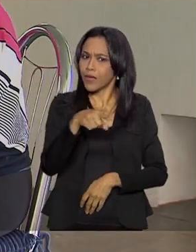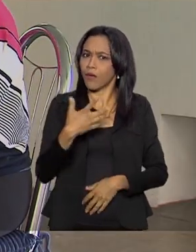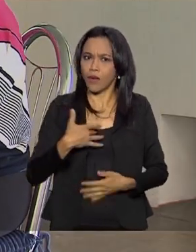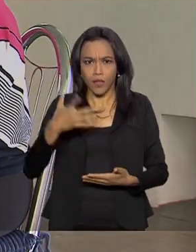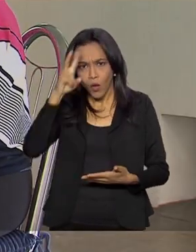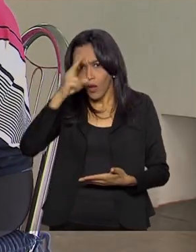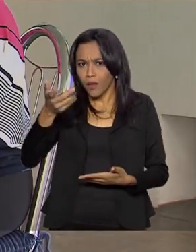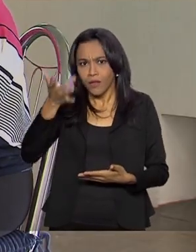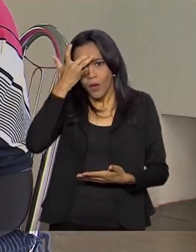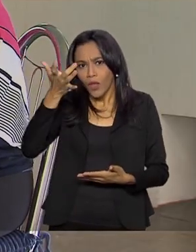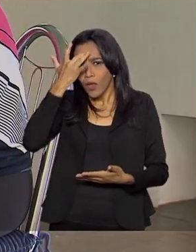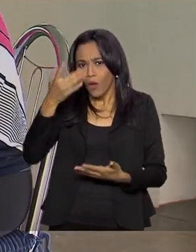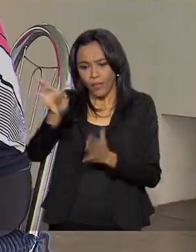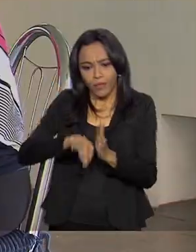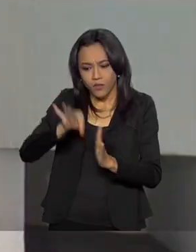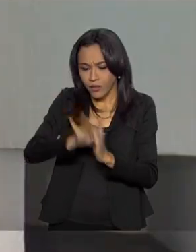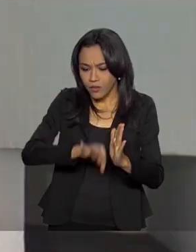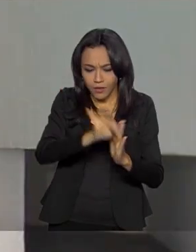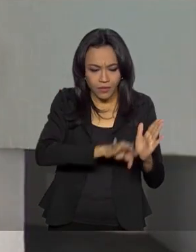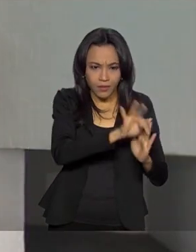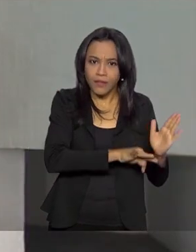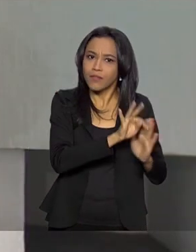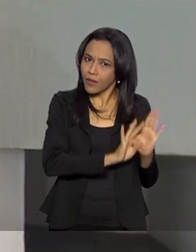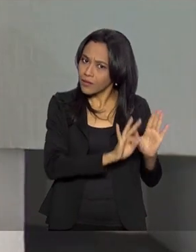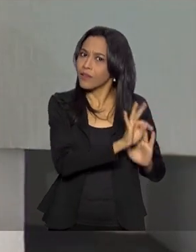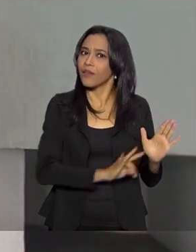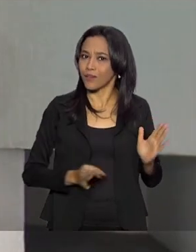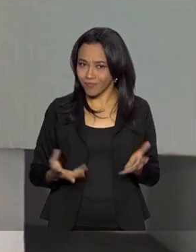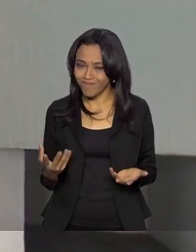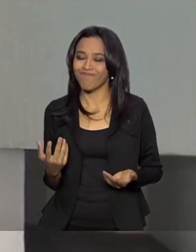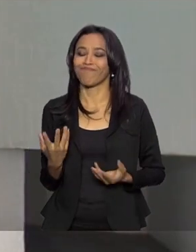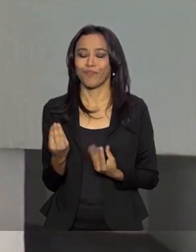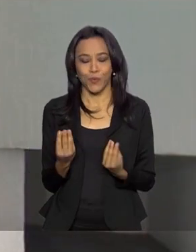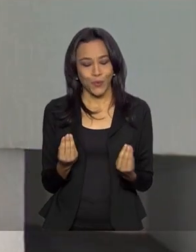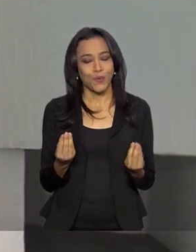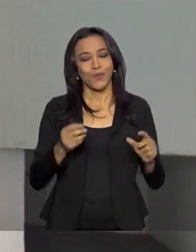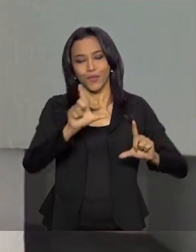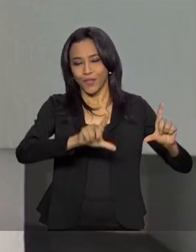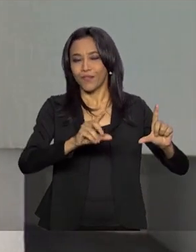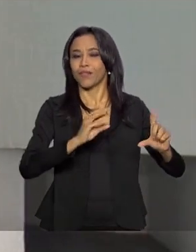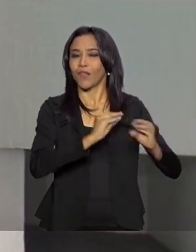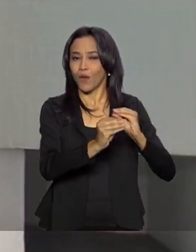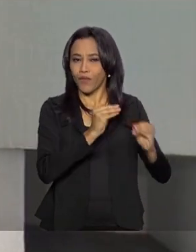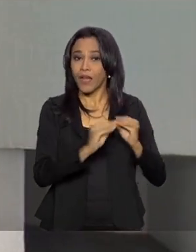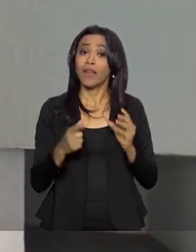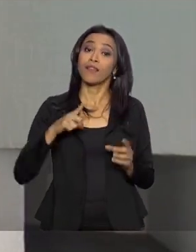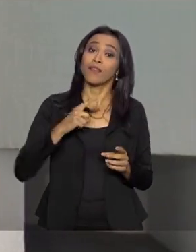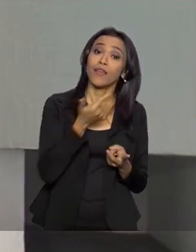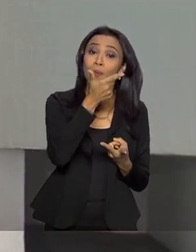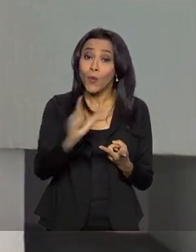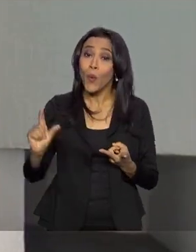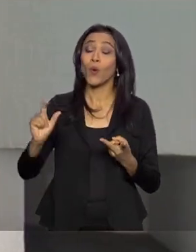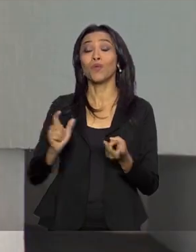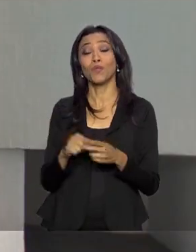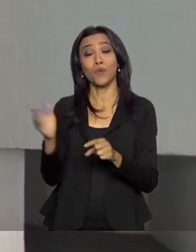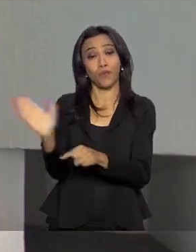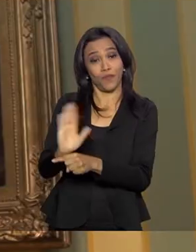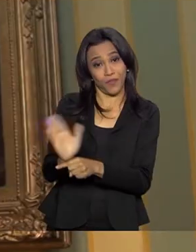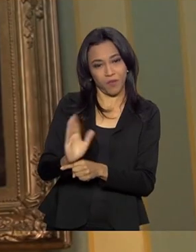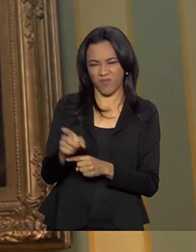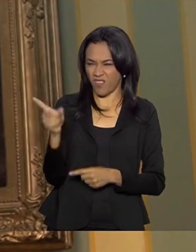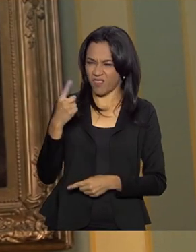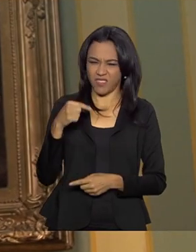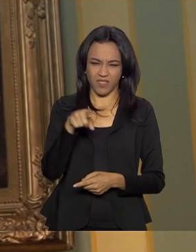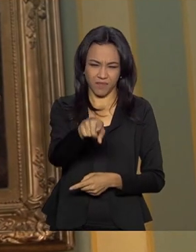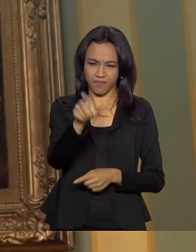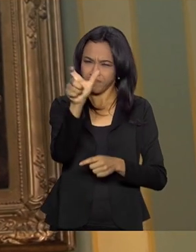decora-texto, decora-texto, na novela. E tem o DPA. E ainda tem o DPA, filme, né? Para estragar mais um. É um sucesso impressionante o